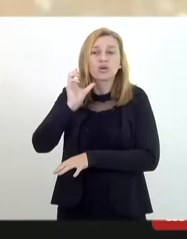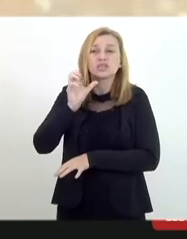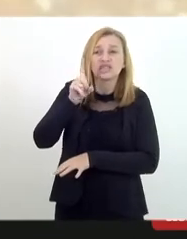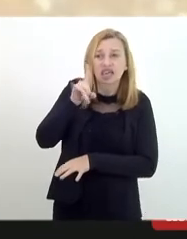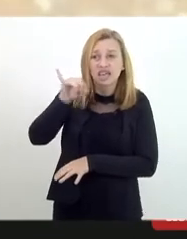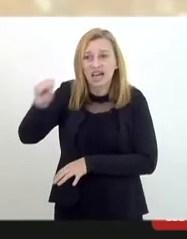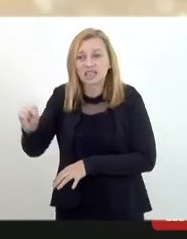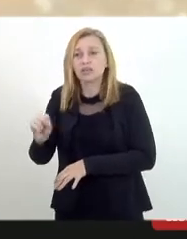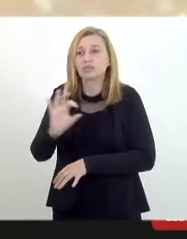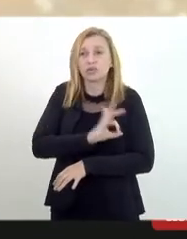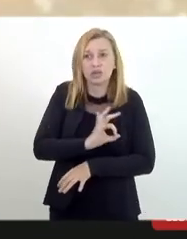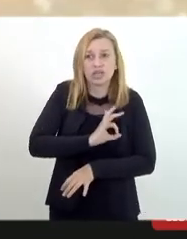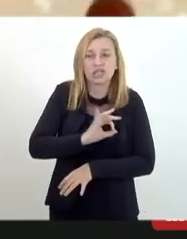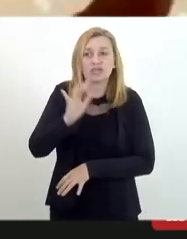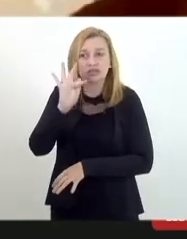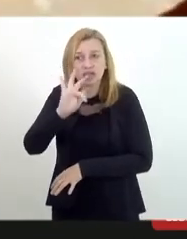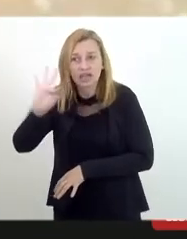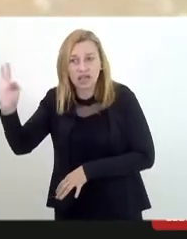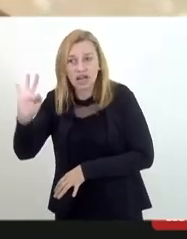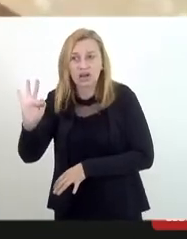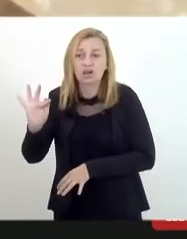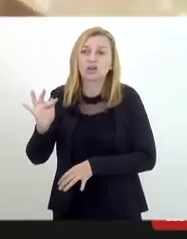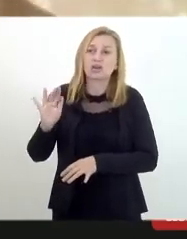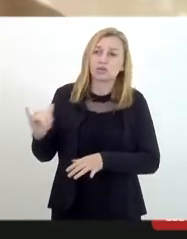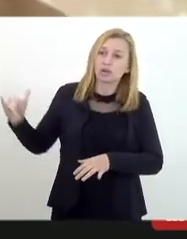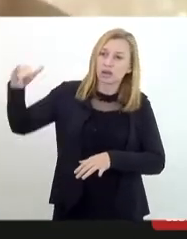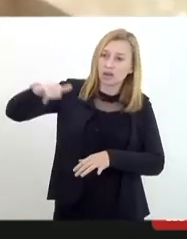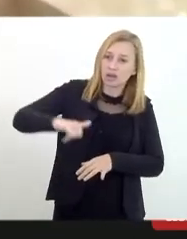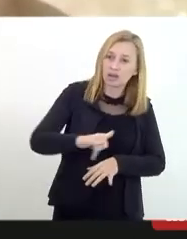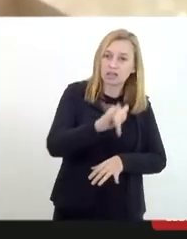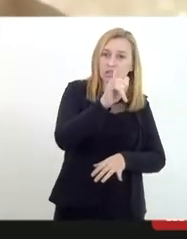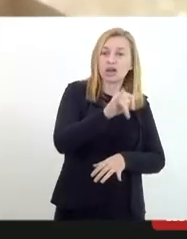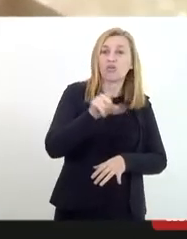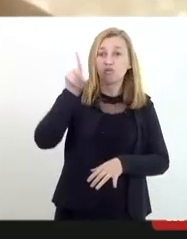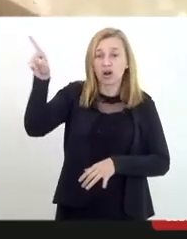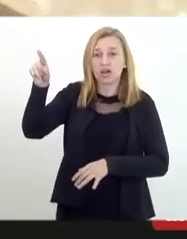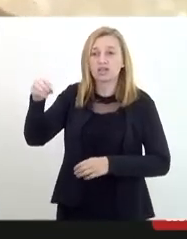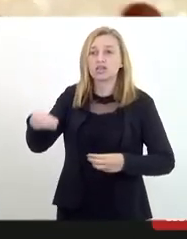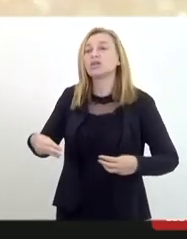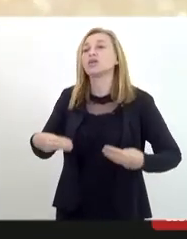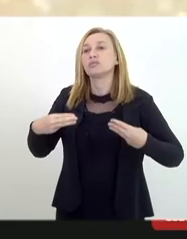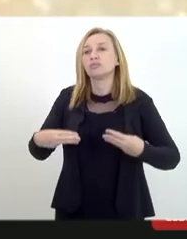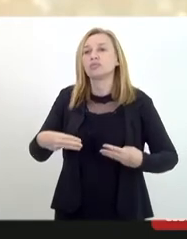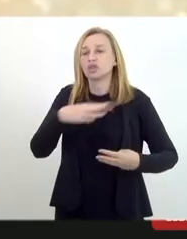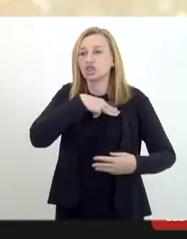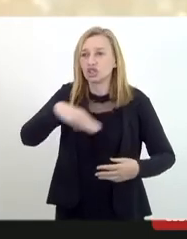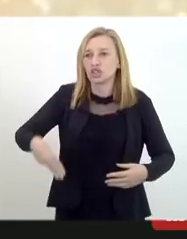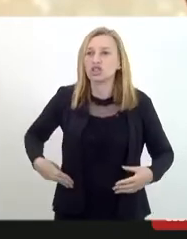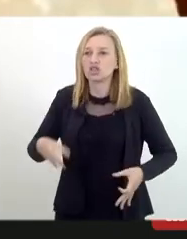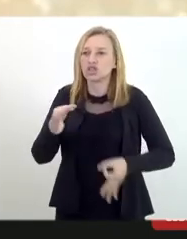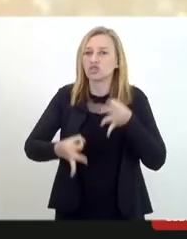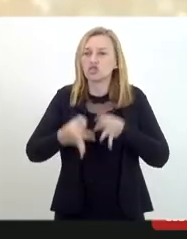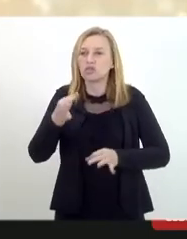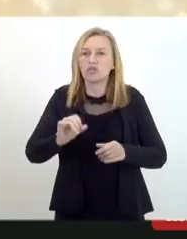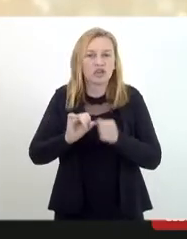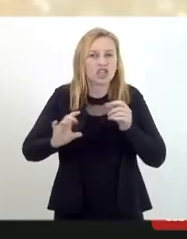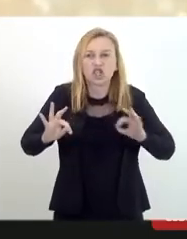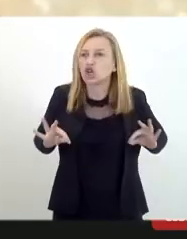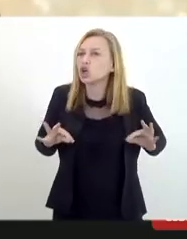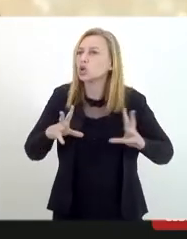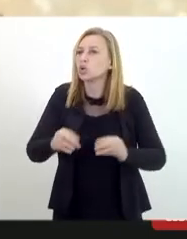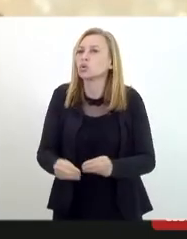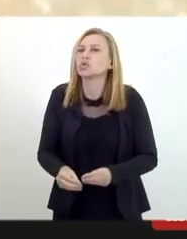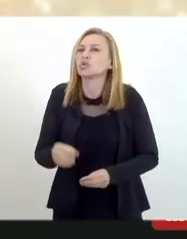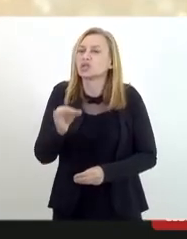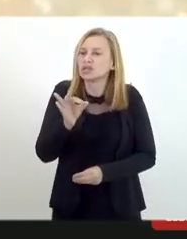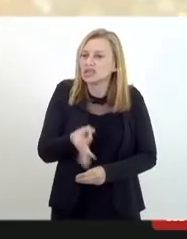Federal, vou pegar um avião, vou entregar pessoalmente ao Ministro da Justiça, vou fazer tudo direitinho dentro da lei,